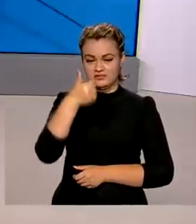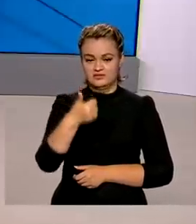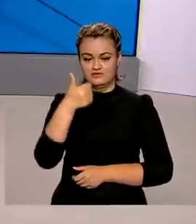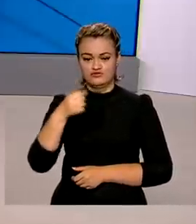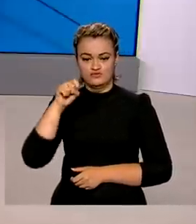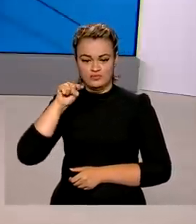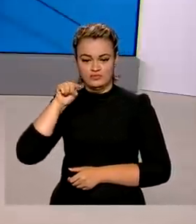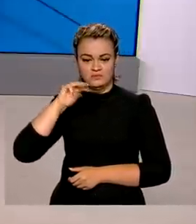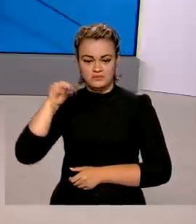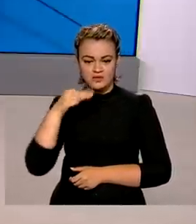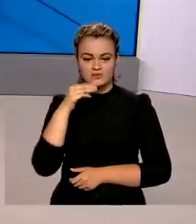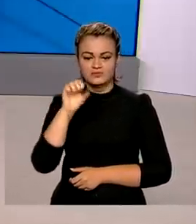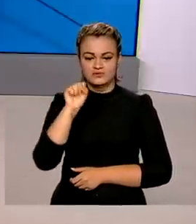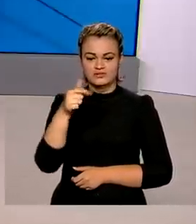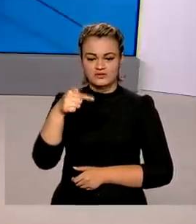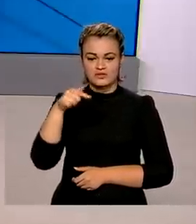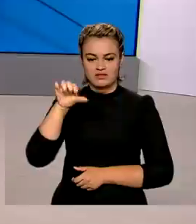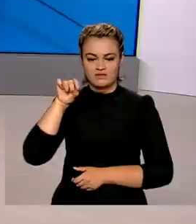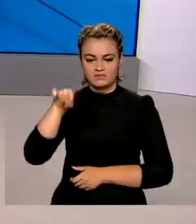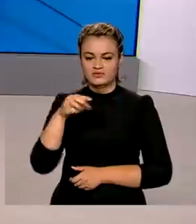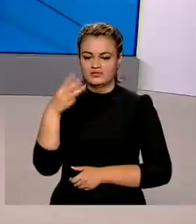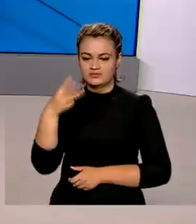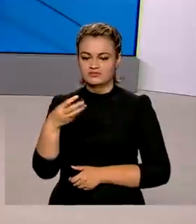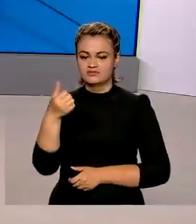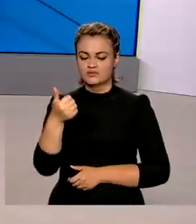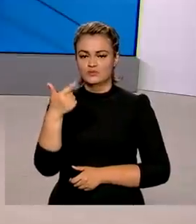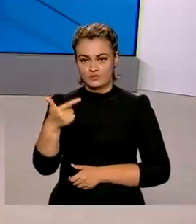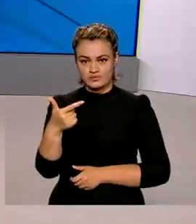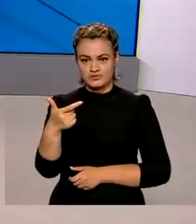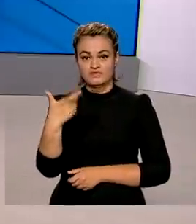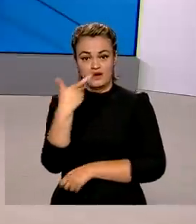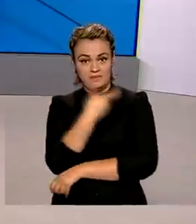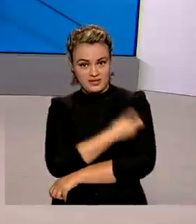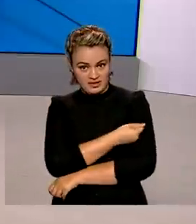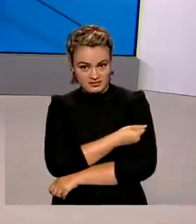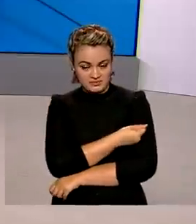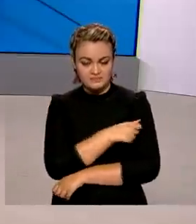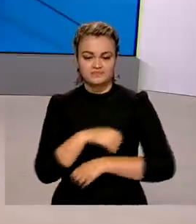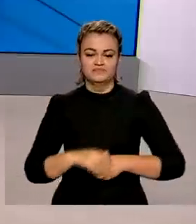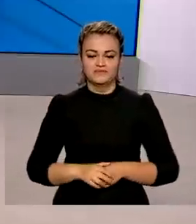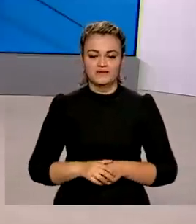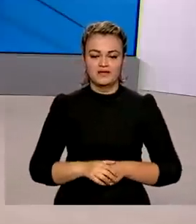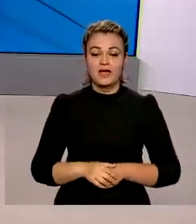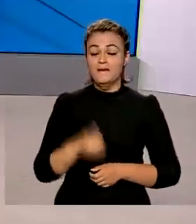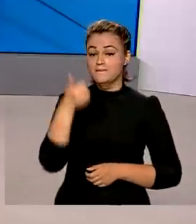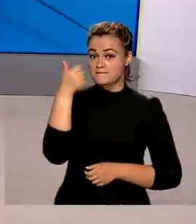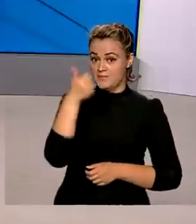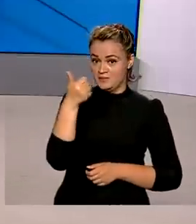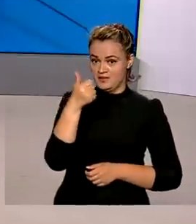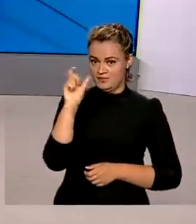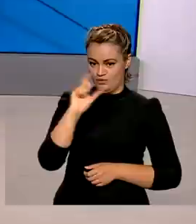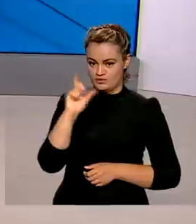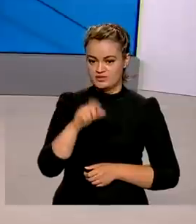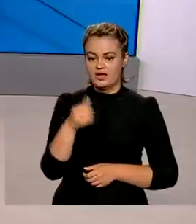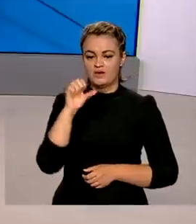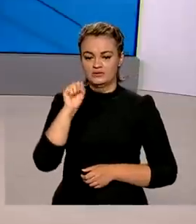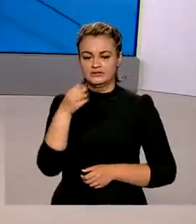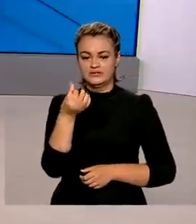118 milhões 879 mil 312 foram aplicadas. 86 milhões